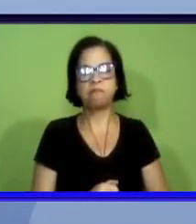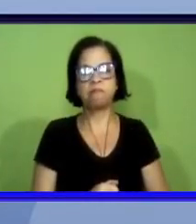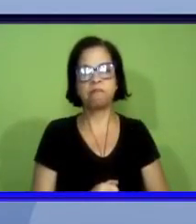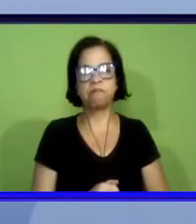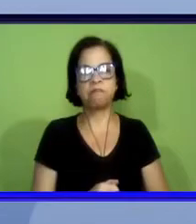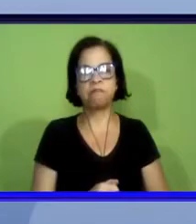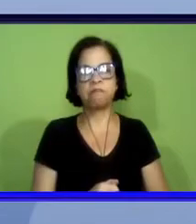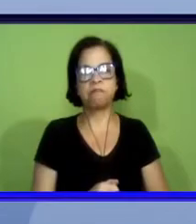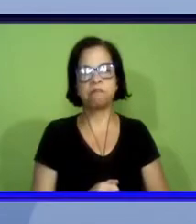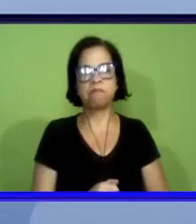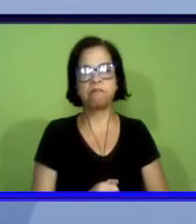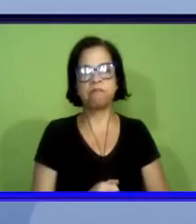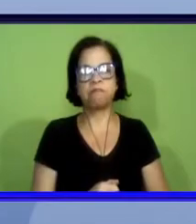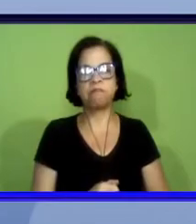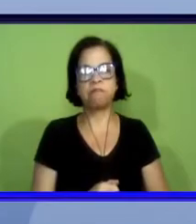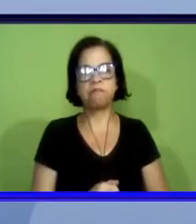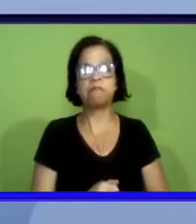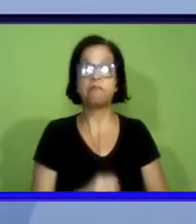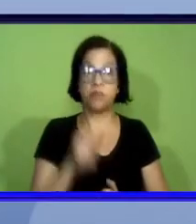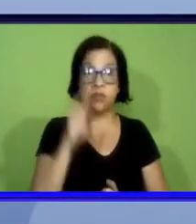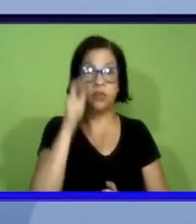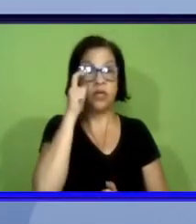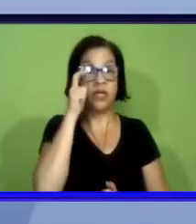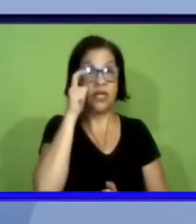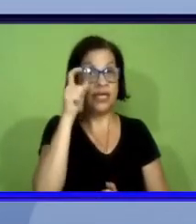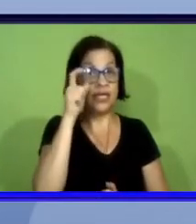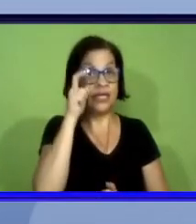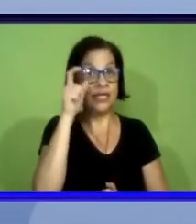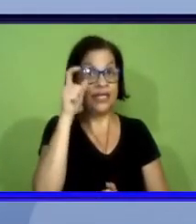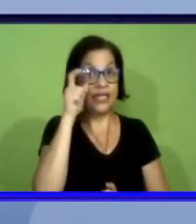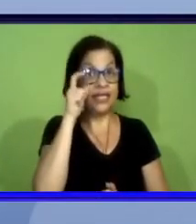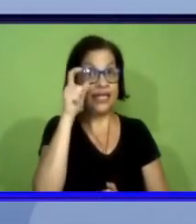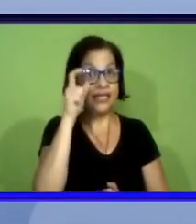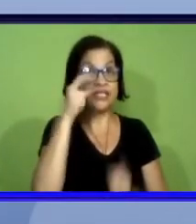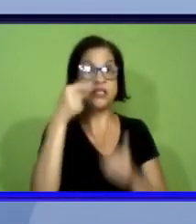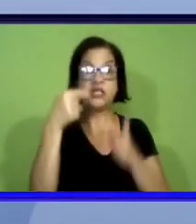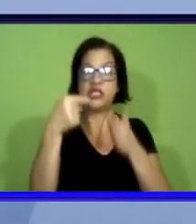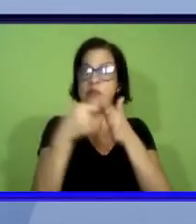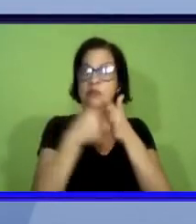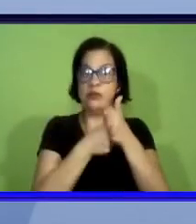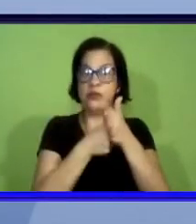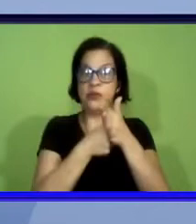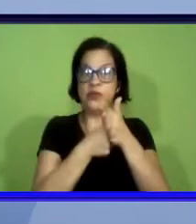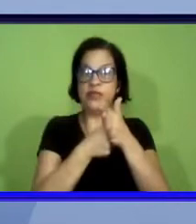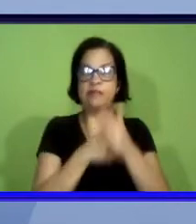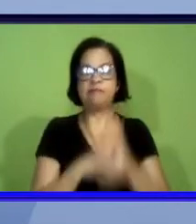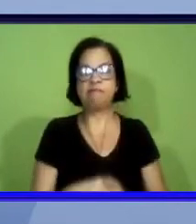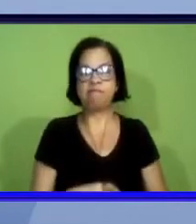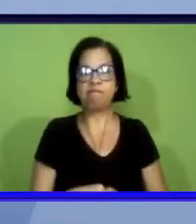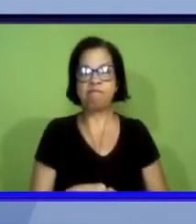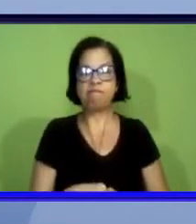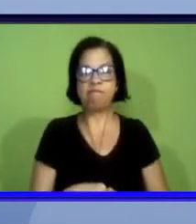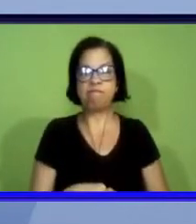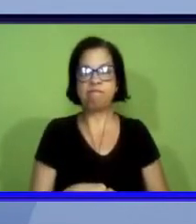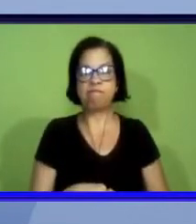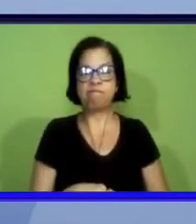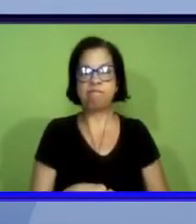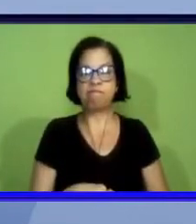É muito interessante a pergunta do ouvinte